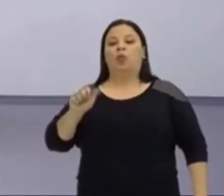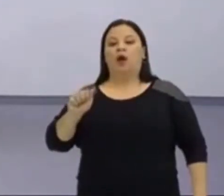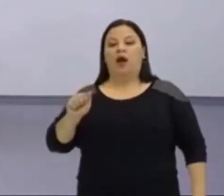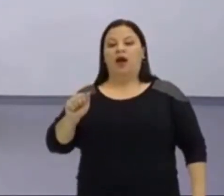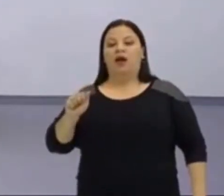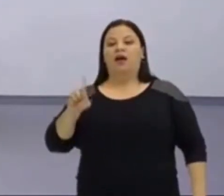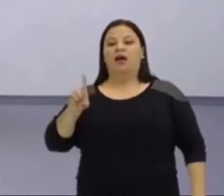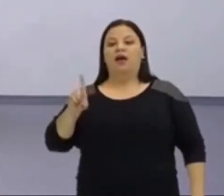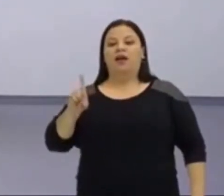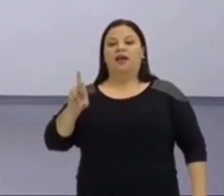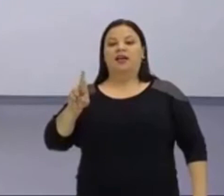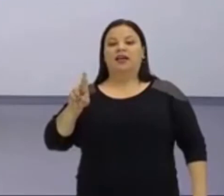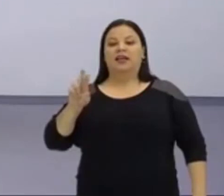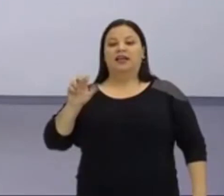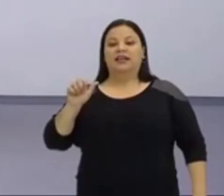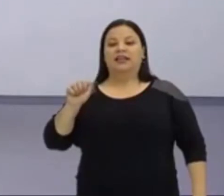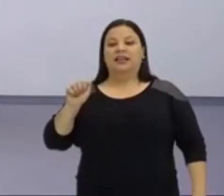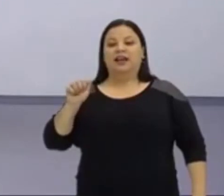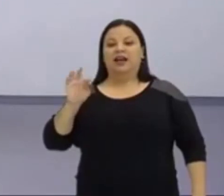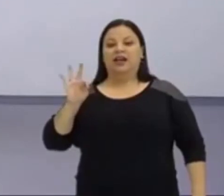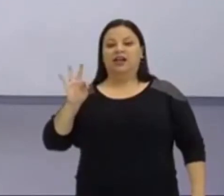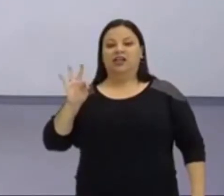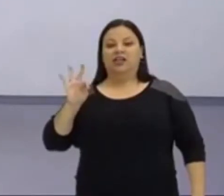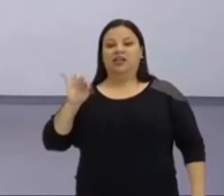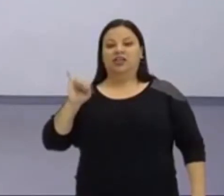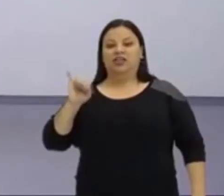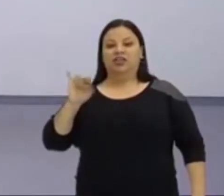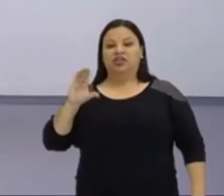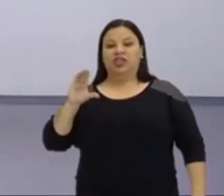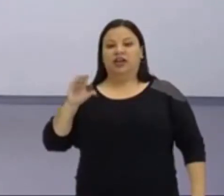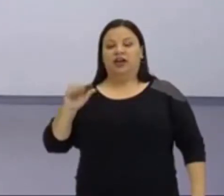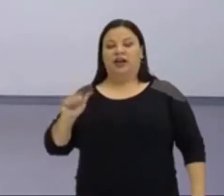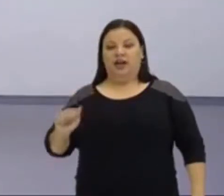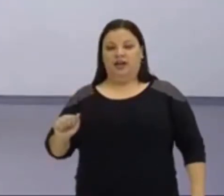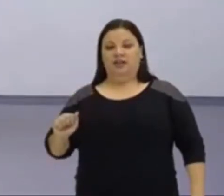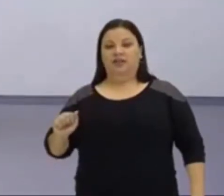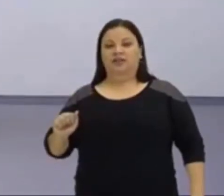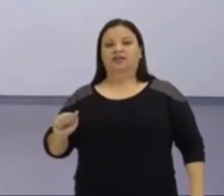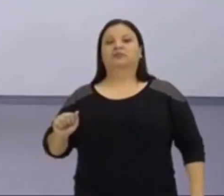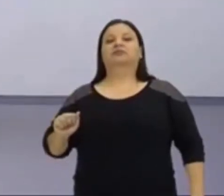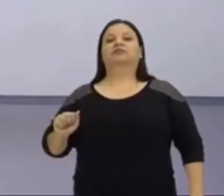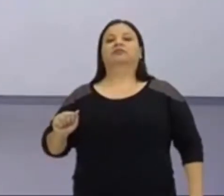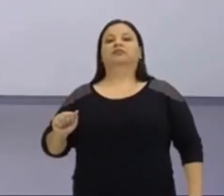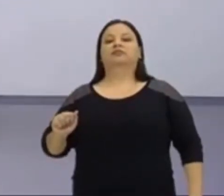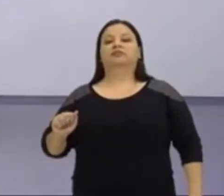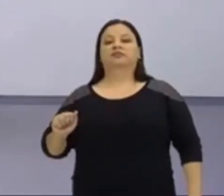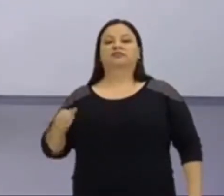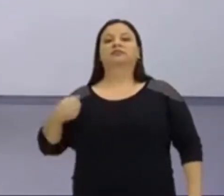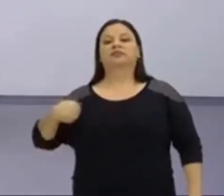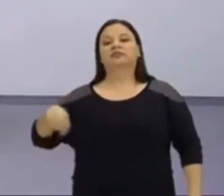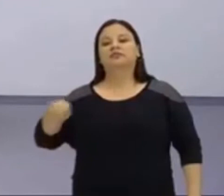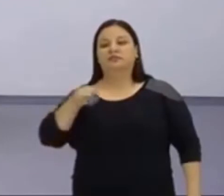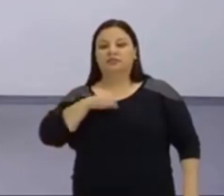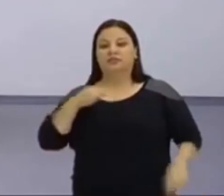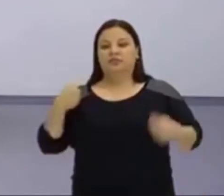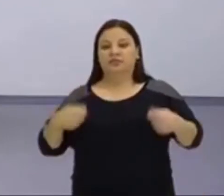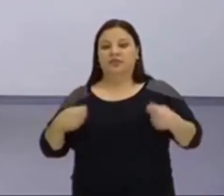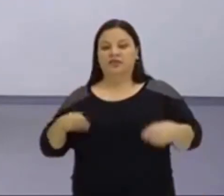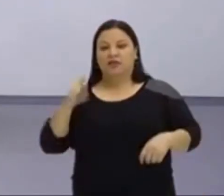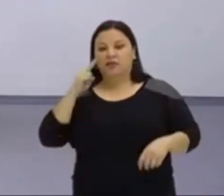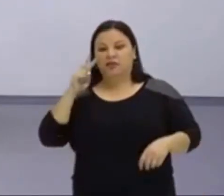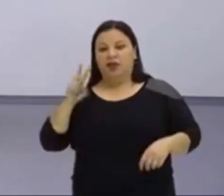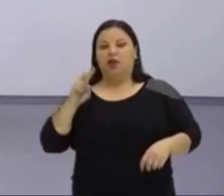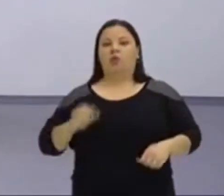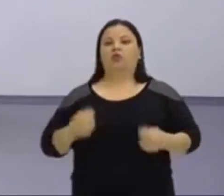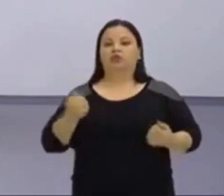B e C. Conhecemos a função, né? Isso, e vimos se a função era completa ou incompleta. Correto. Então, hoje a vai partir um pouquinho para a questão do gráfico. Vamos